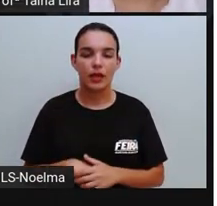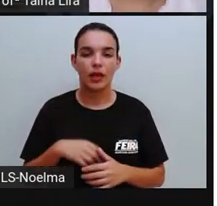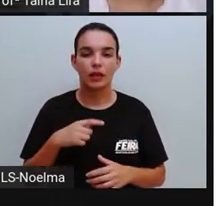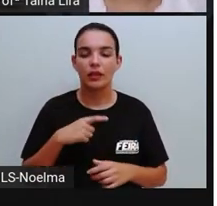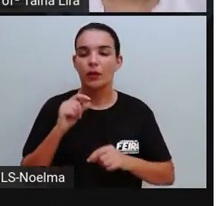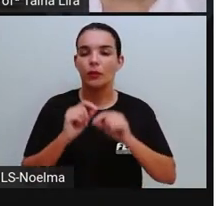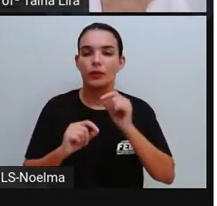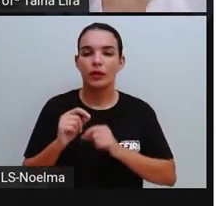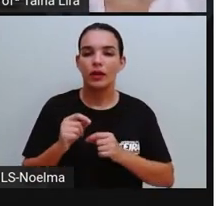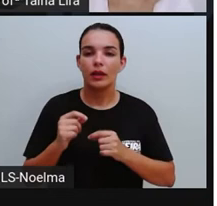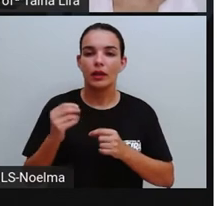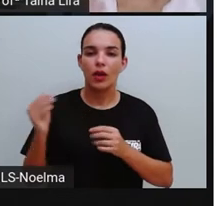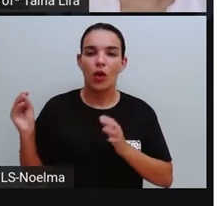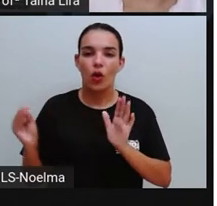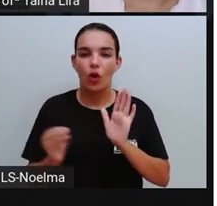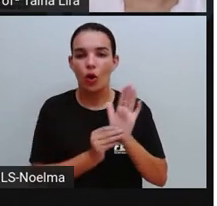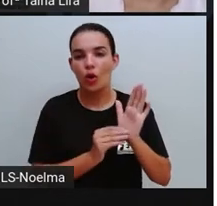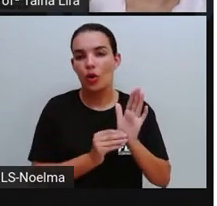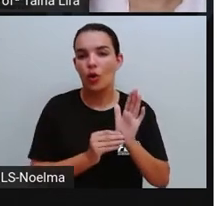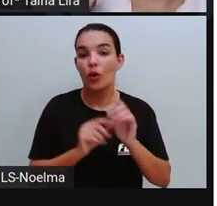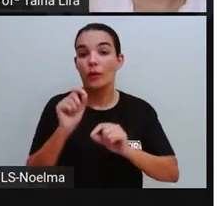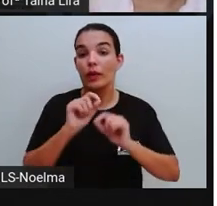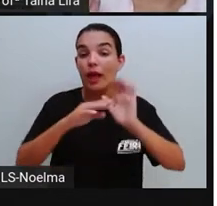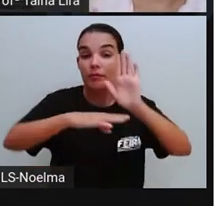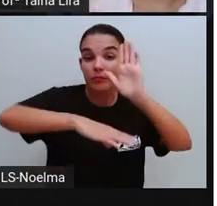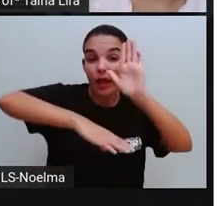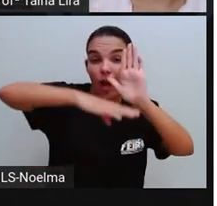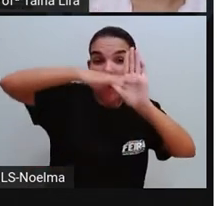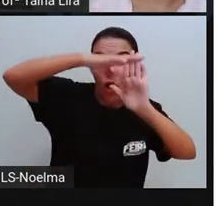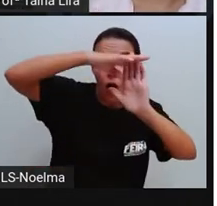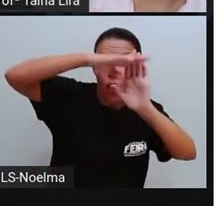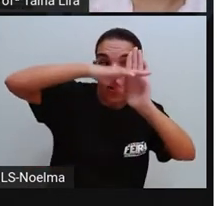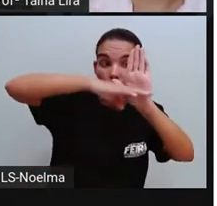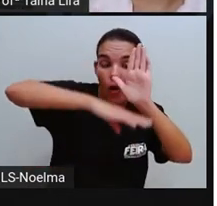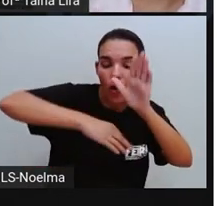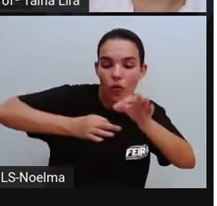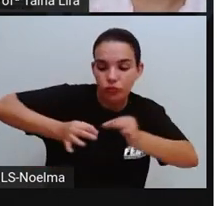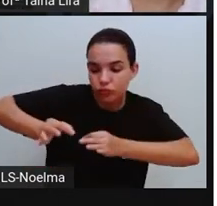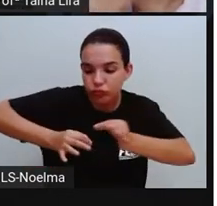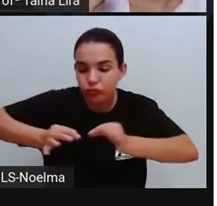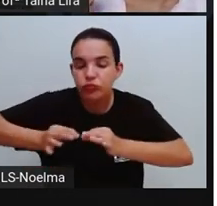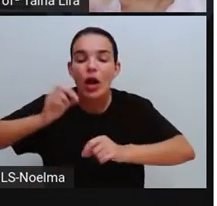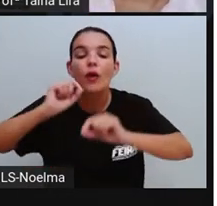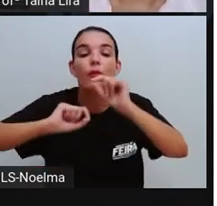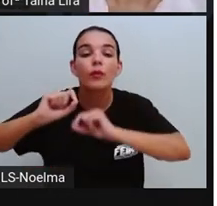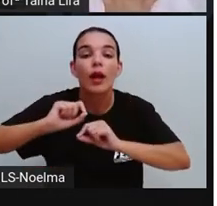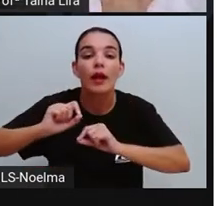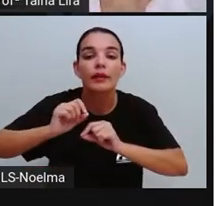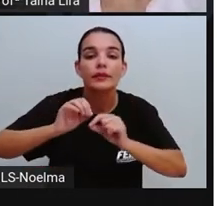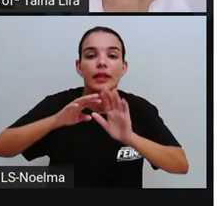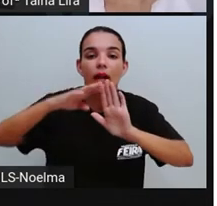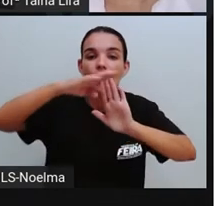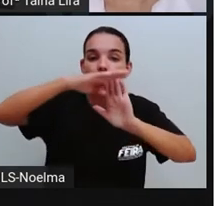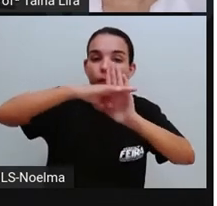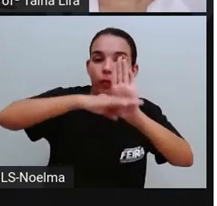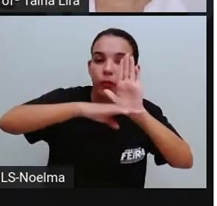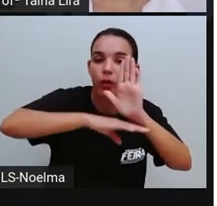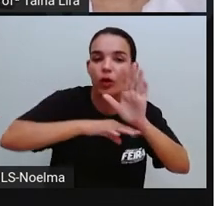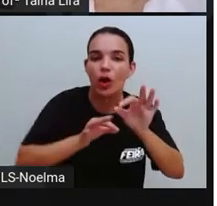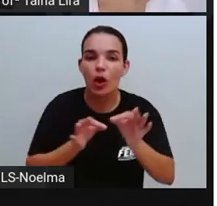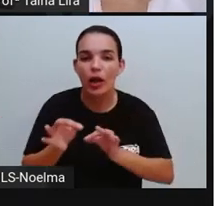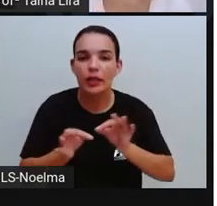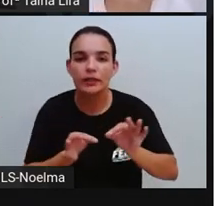vida da pessoa, em ordem, a gente chama de ordem cronológica, tá? Porque pró